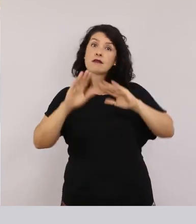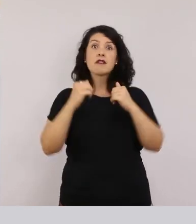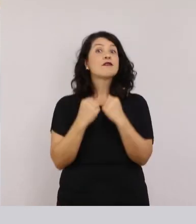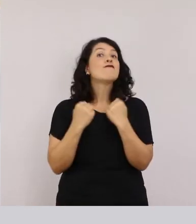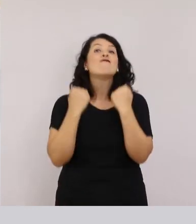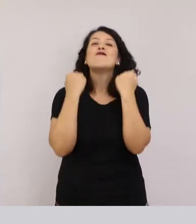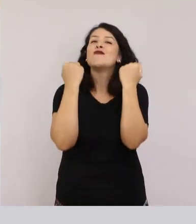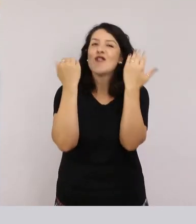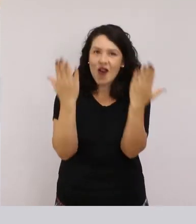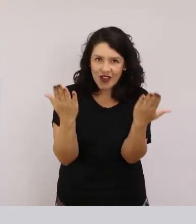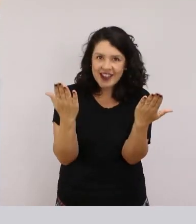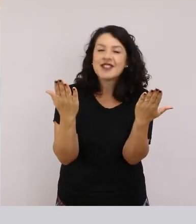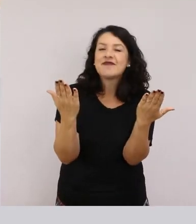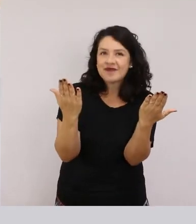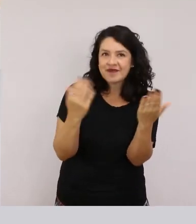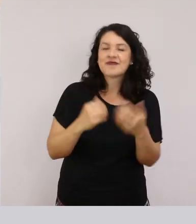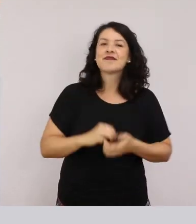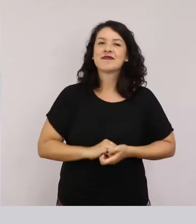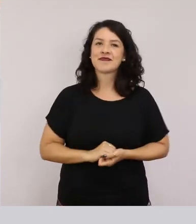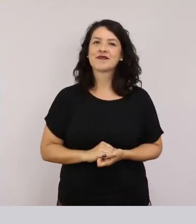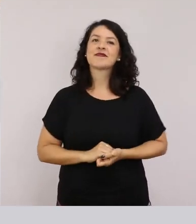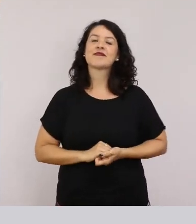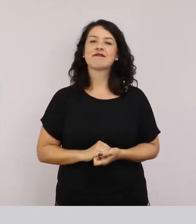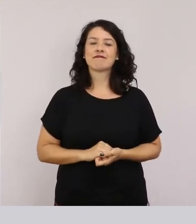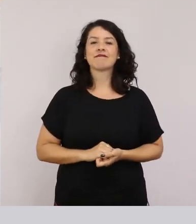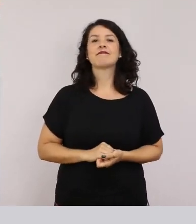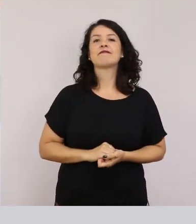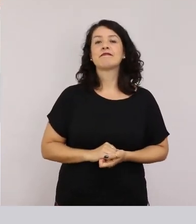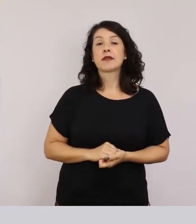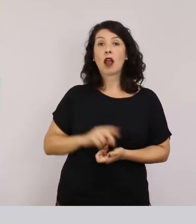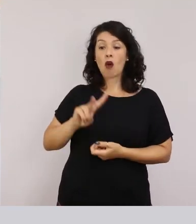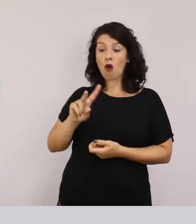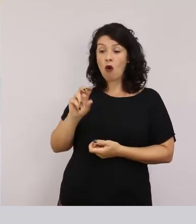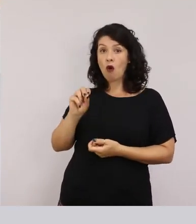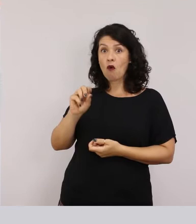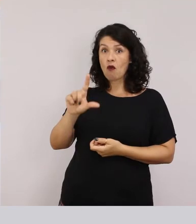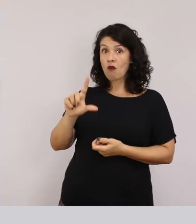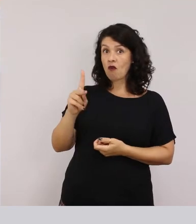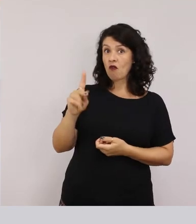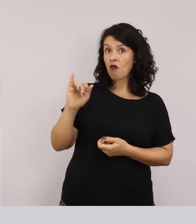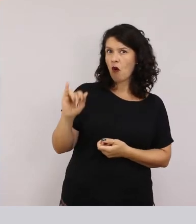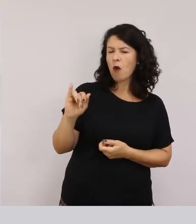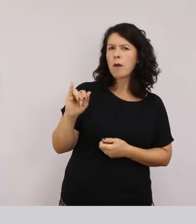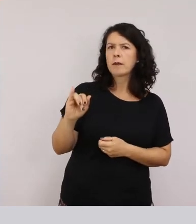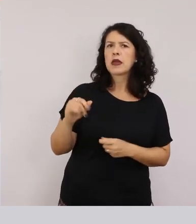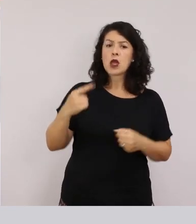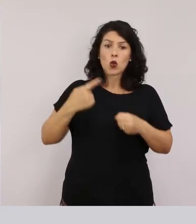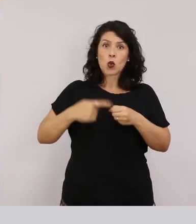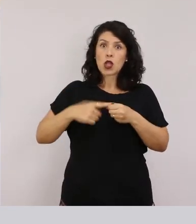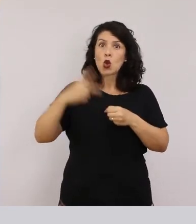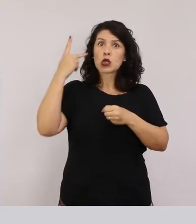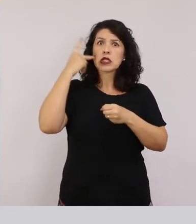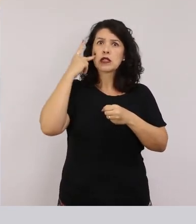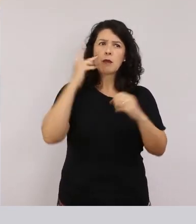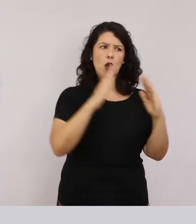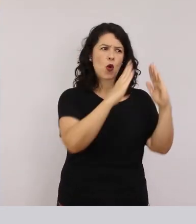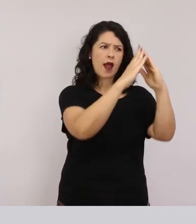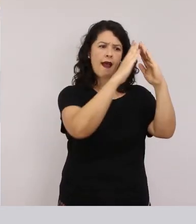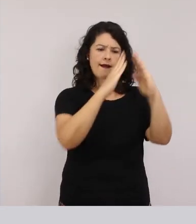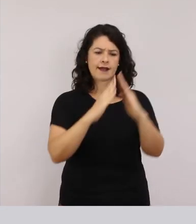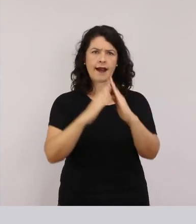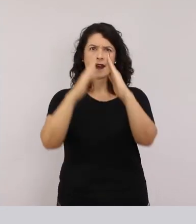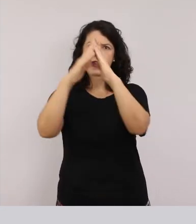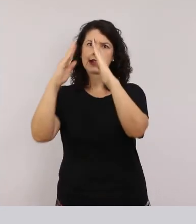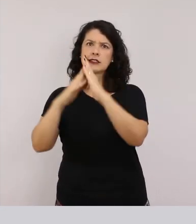outros da casa do lado de fora Volpi pintava as casas do interior de São Paulo